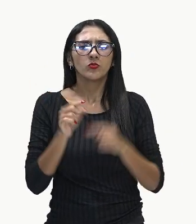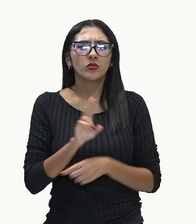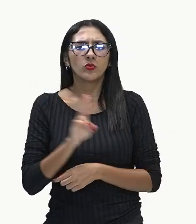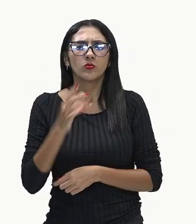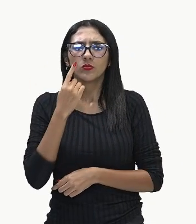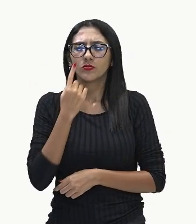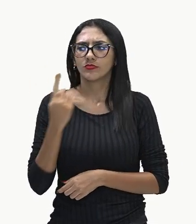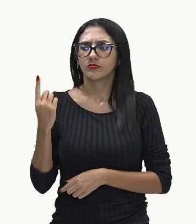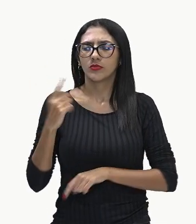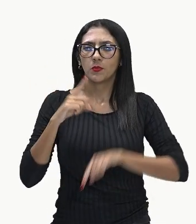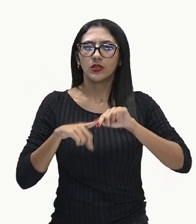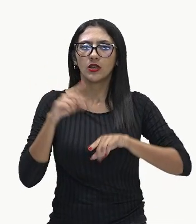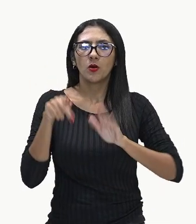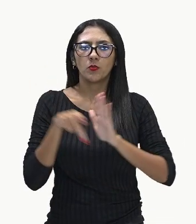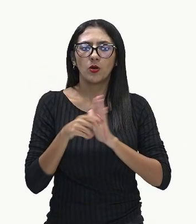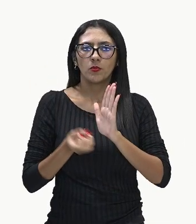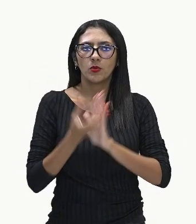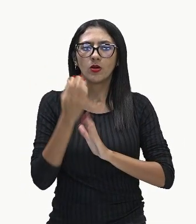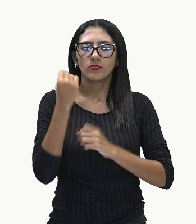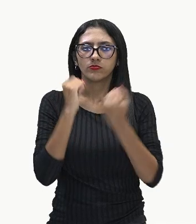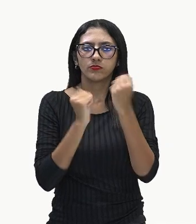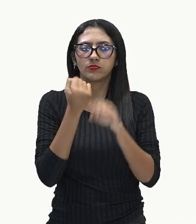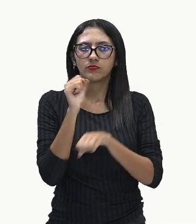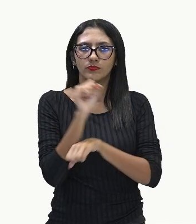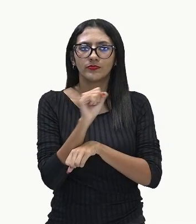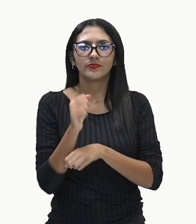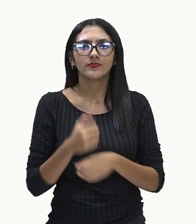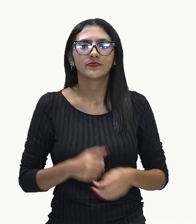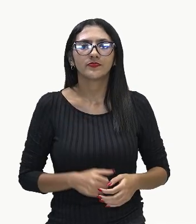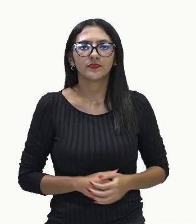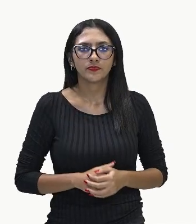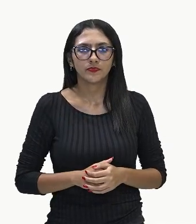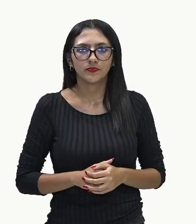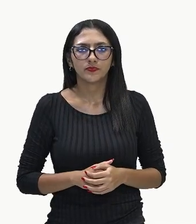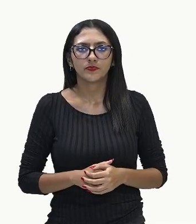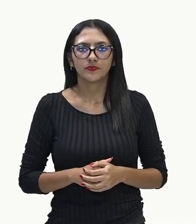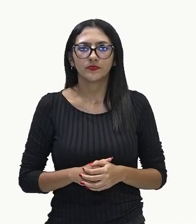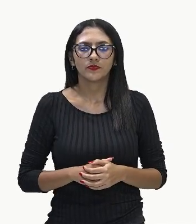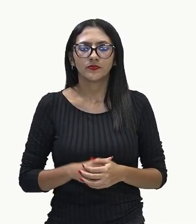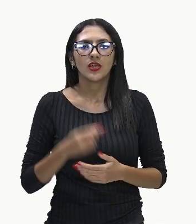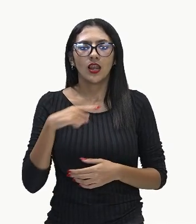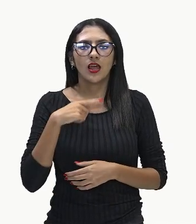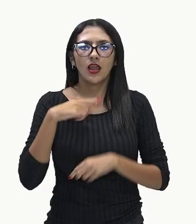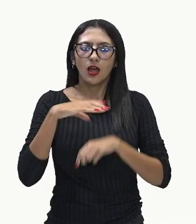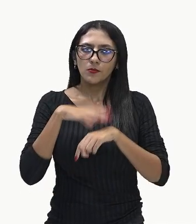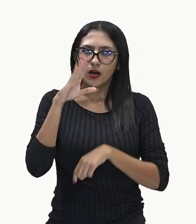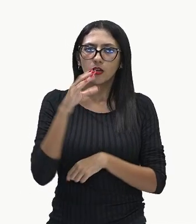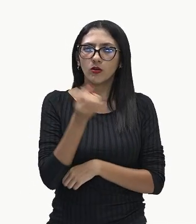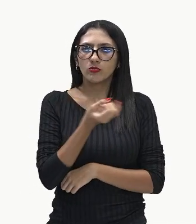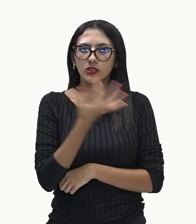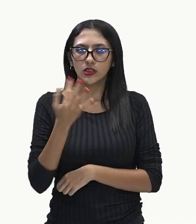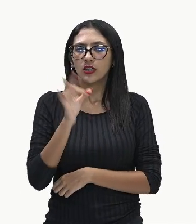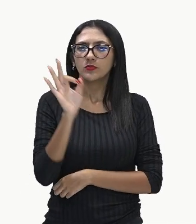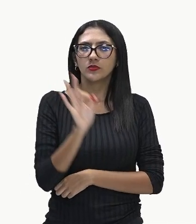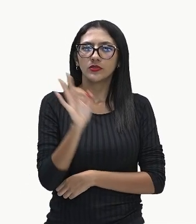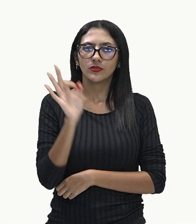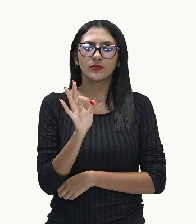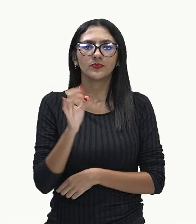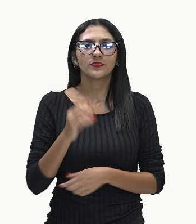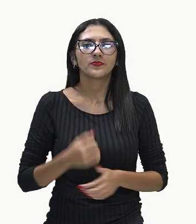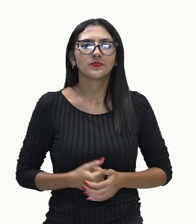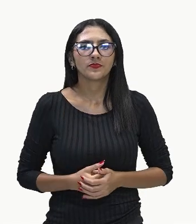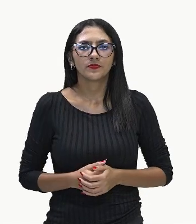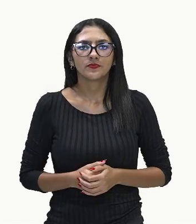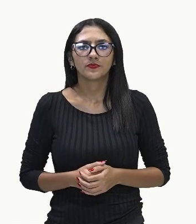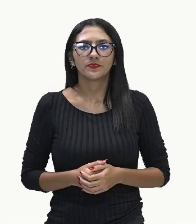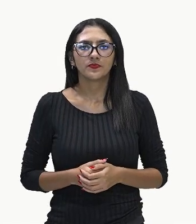automotivos que correspondem à maior fatia, ou seja, maior percentual. Esse